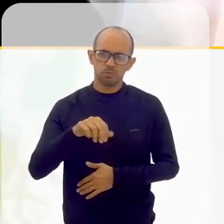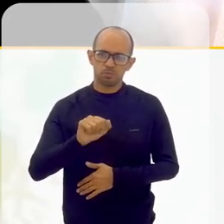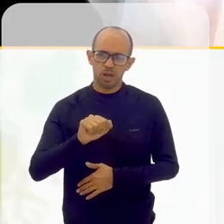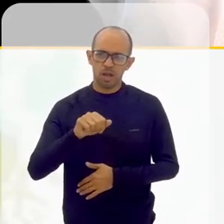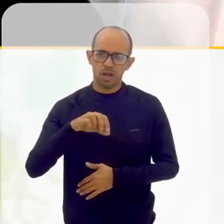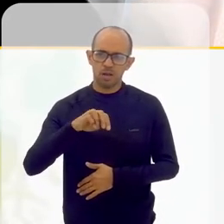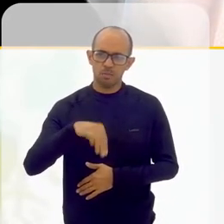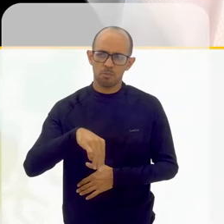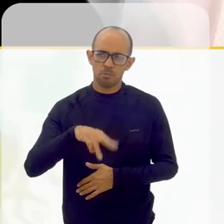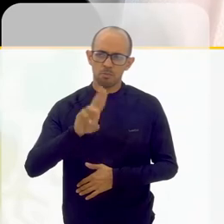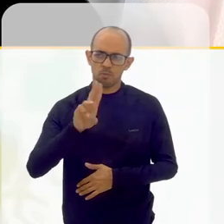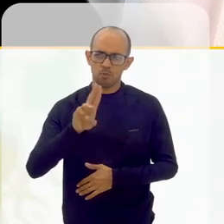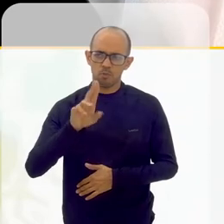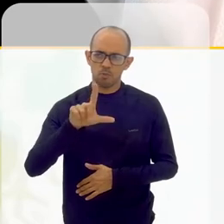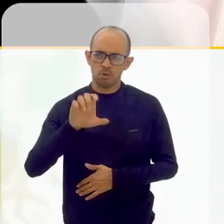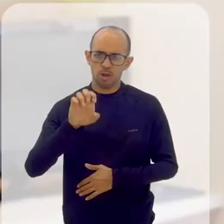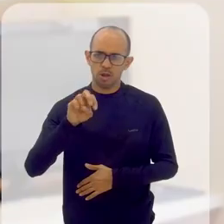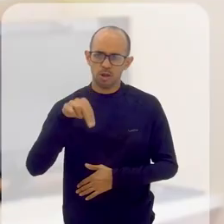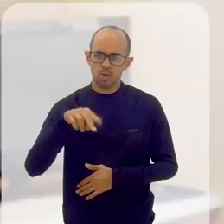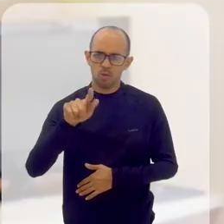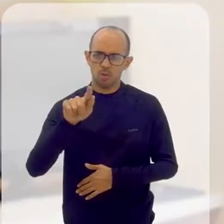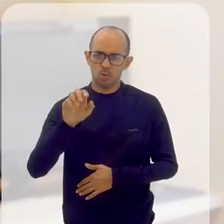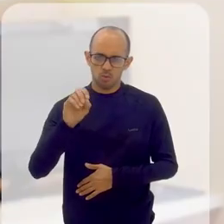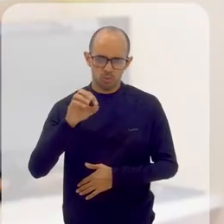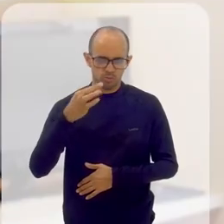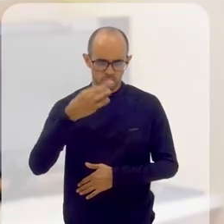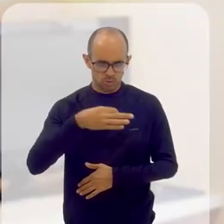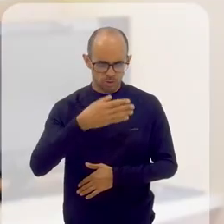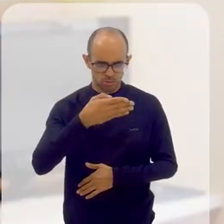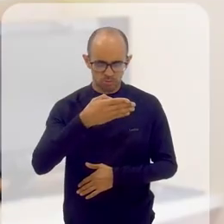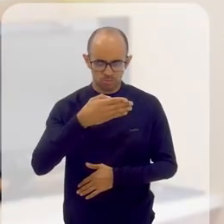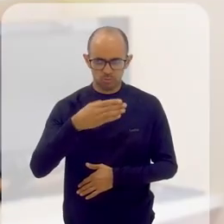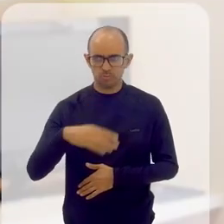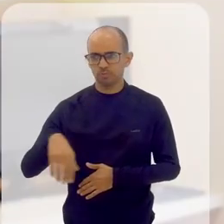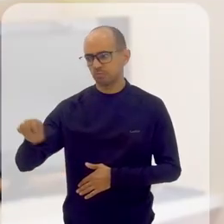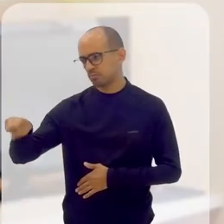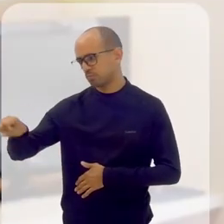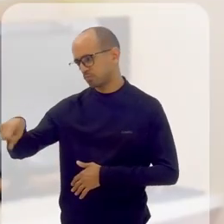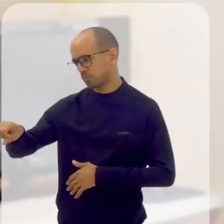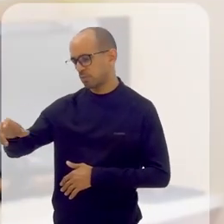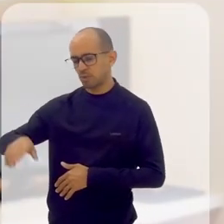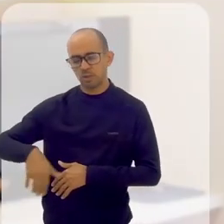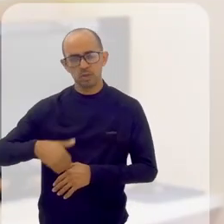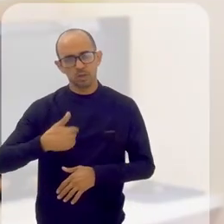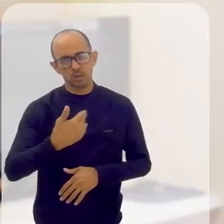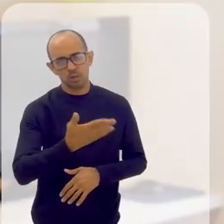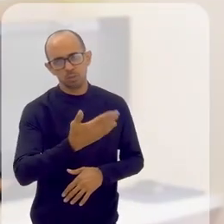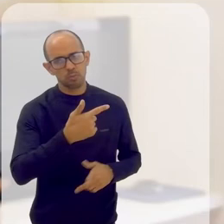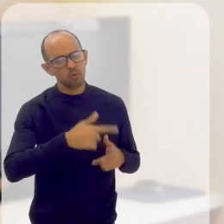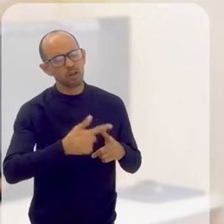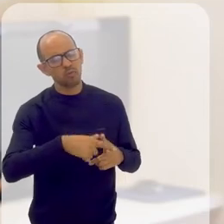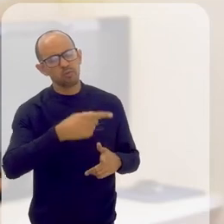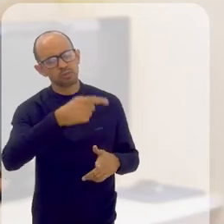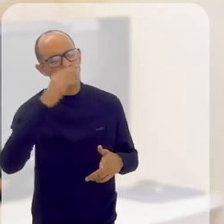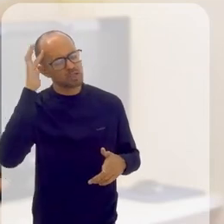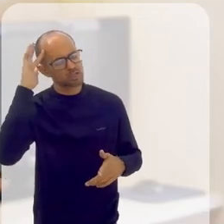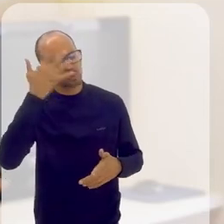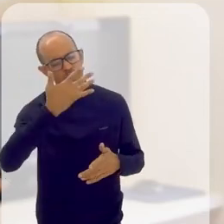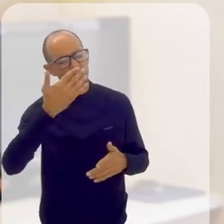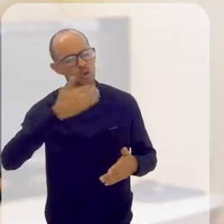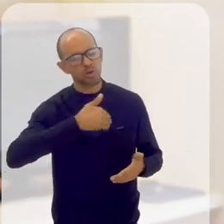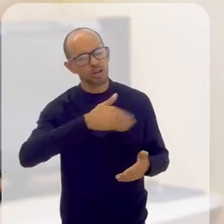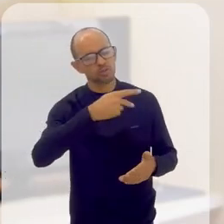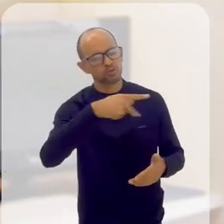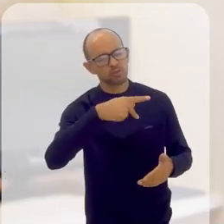Mamulengo, não é isso? Por que você decidiu ir mais fundo na profissão e começar a